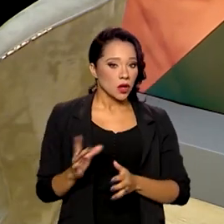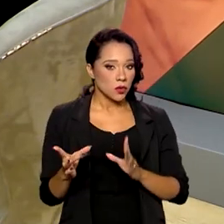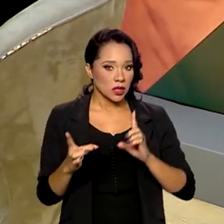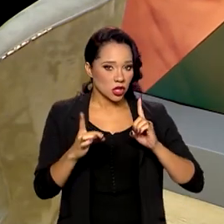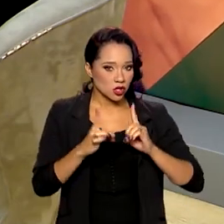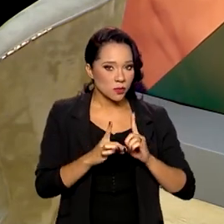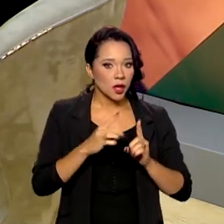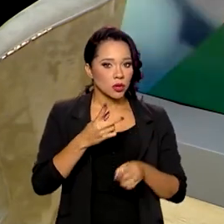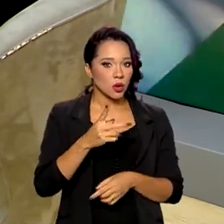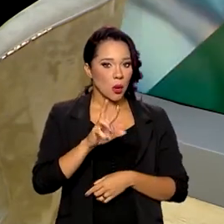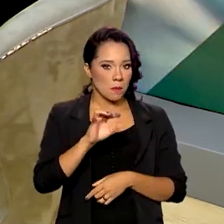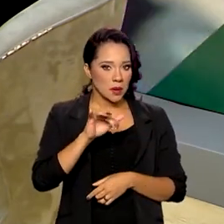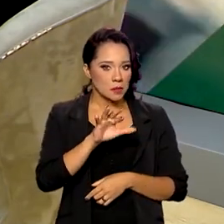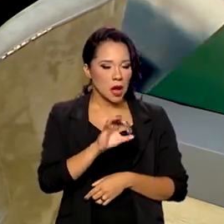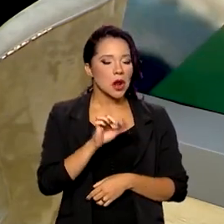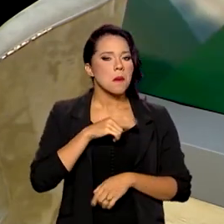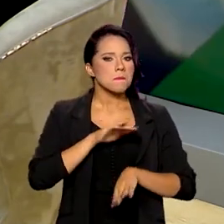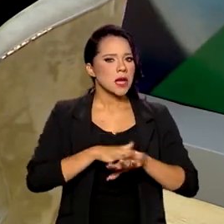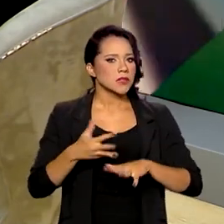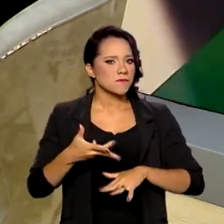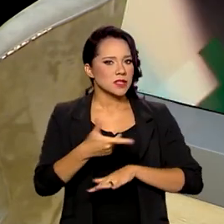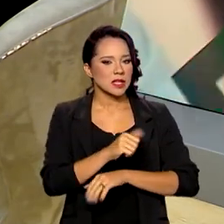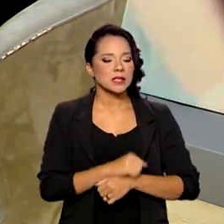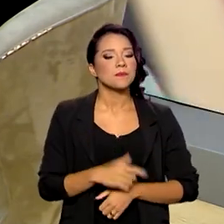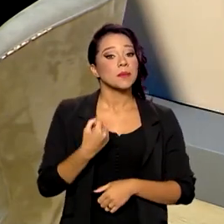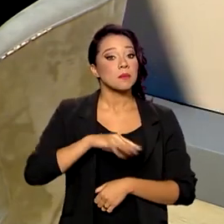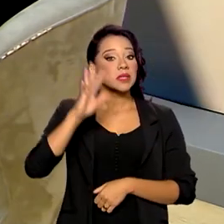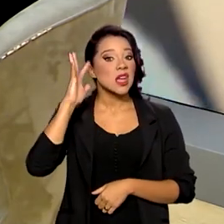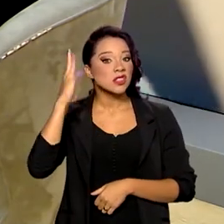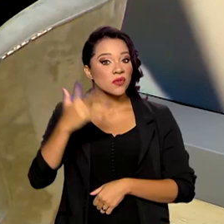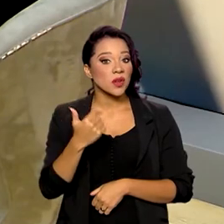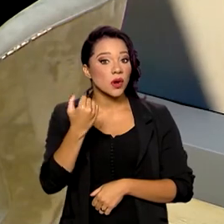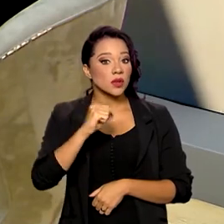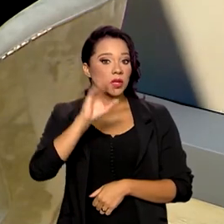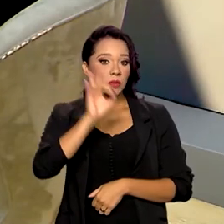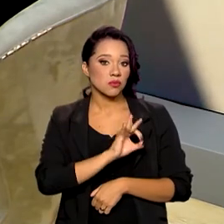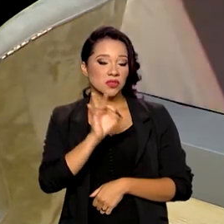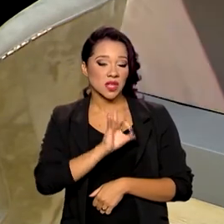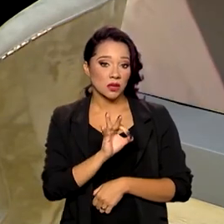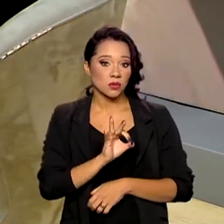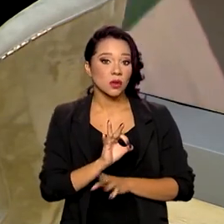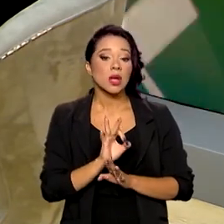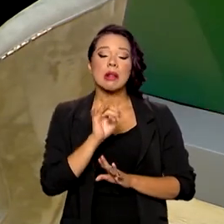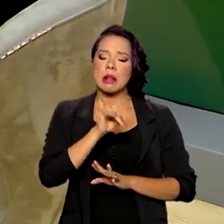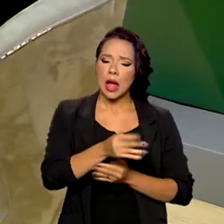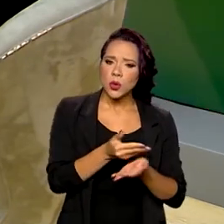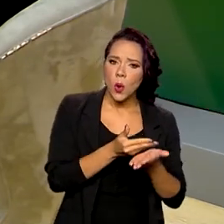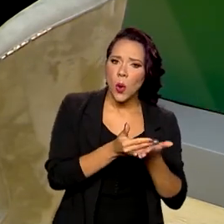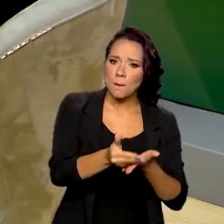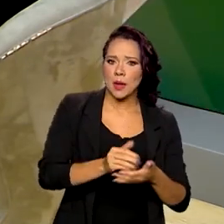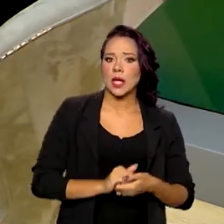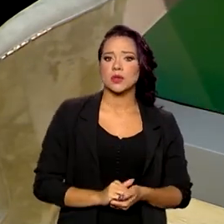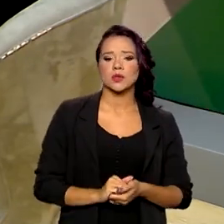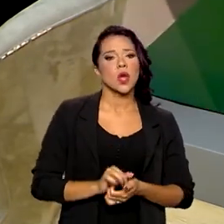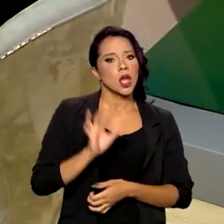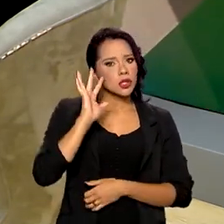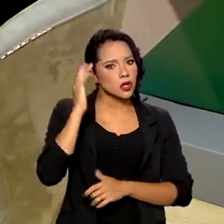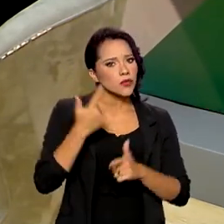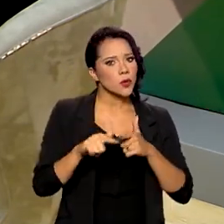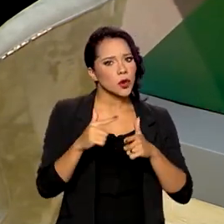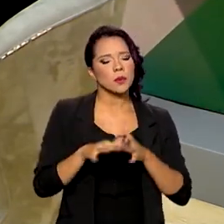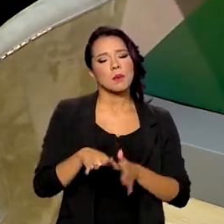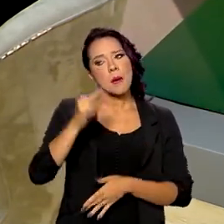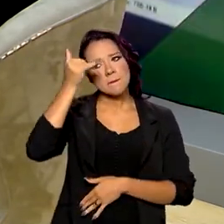mais eficiência. Nós temos que resolver 80% dos casos na atenção primária à saúde,